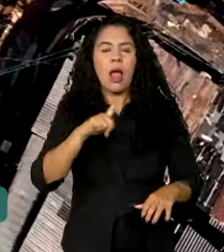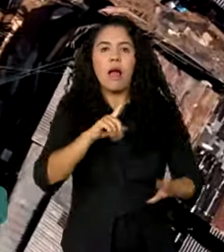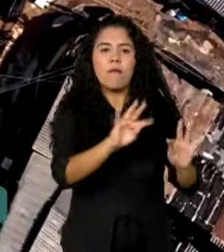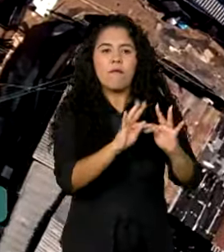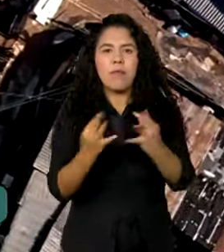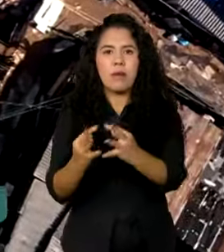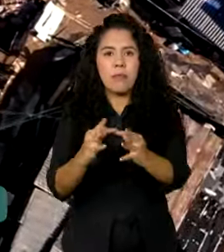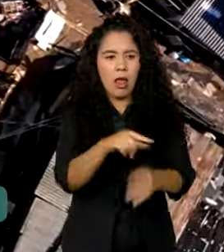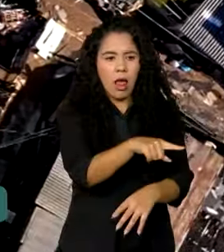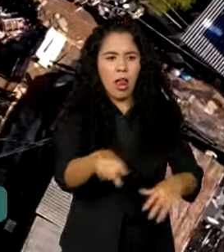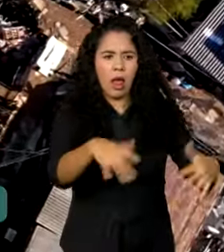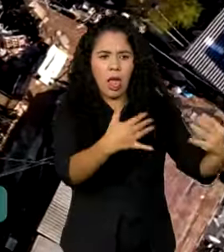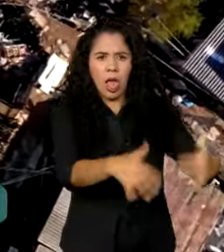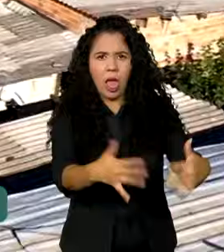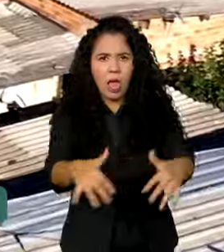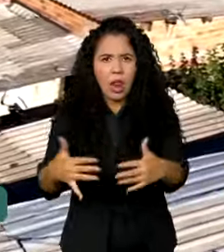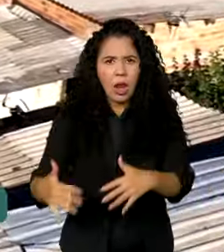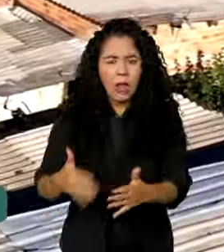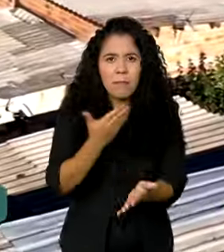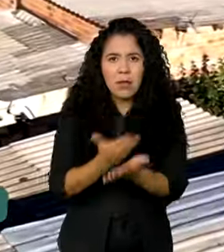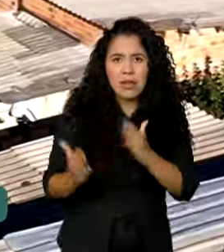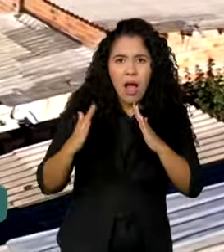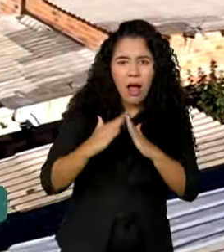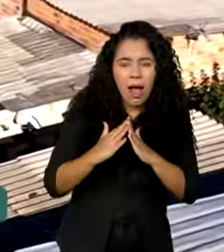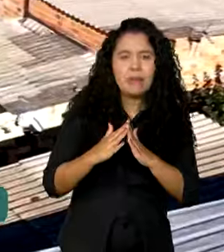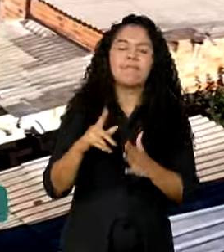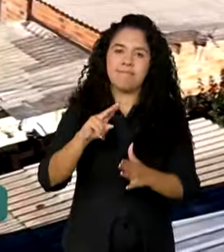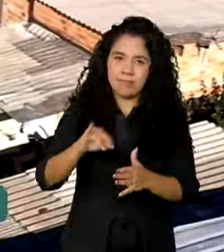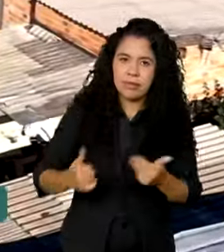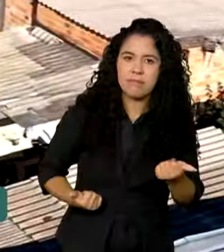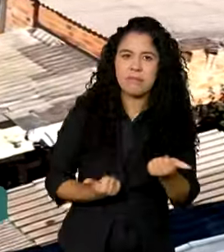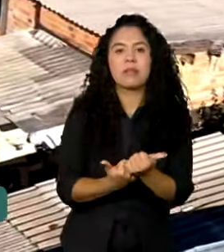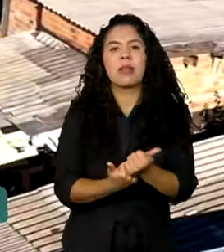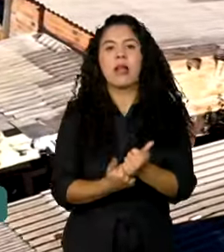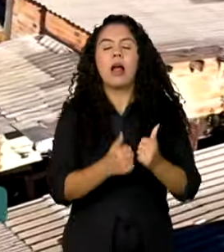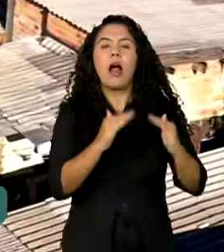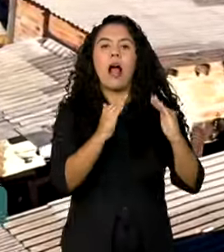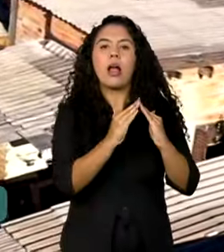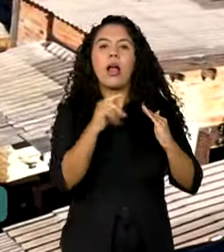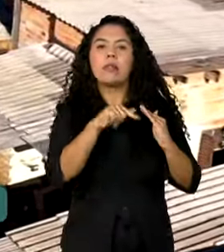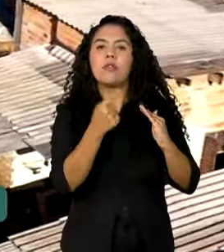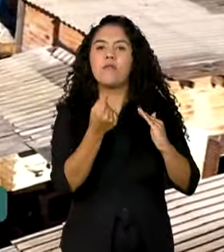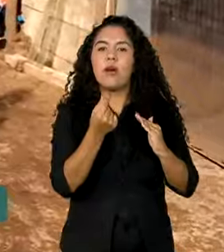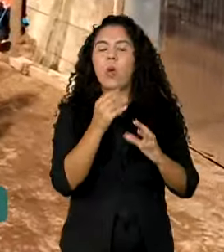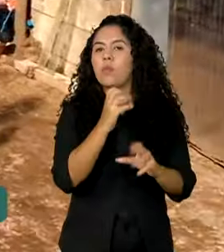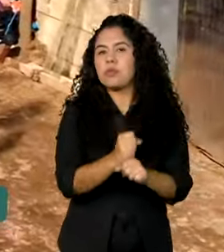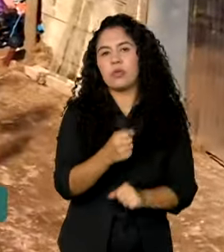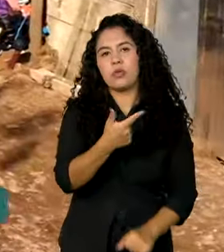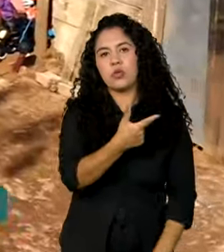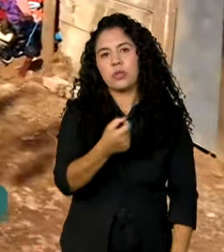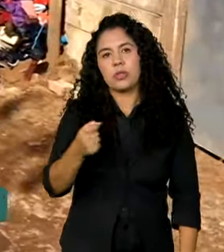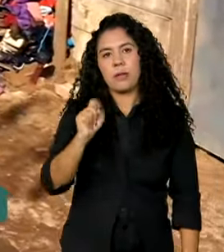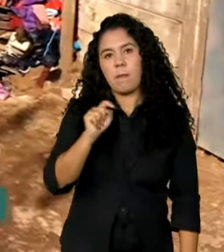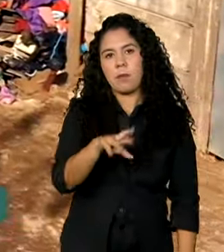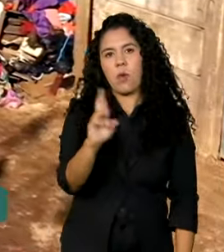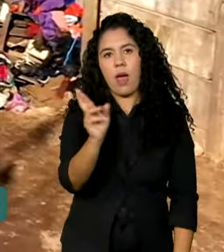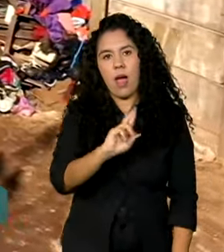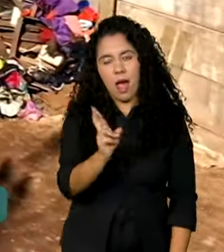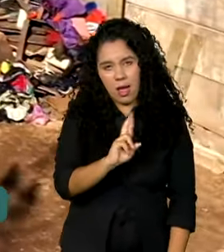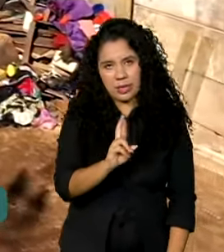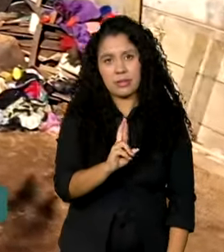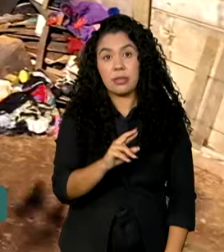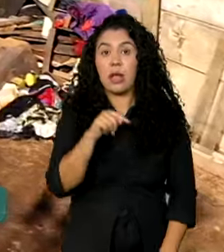perderam as casas na enchente. Os imóveis têm um limite de preço de 200 mil reais e não podem estar